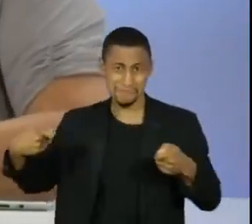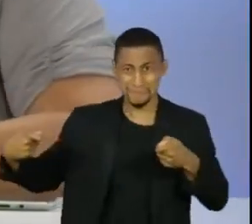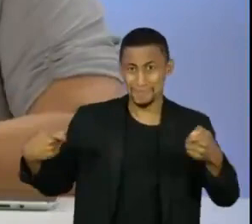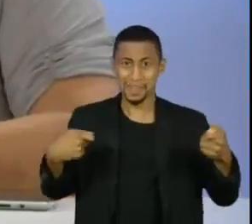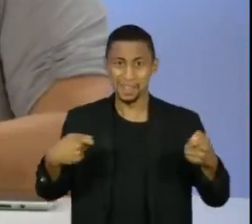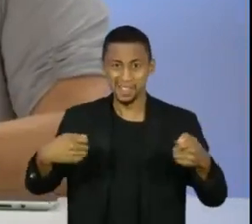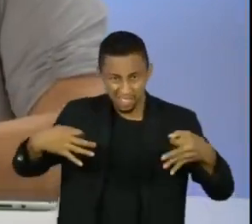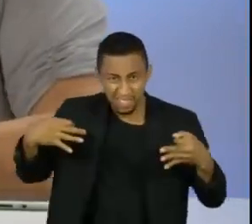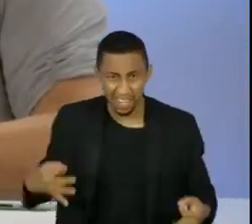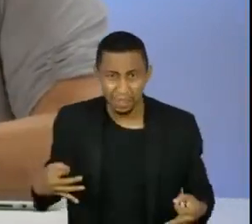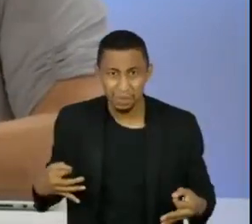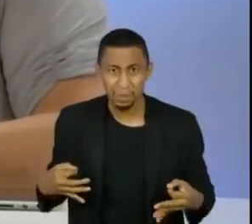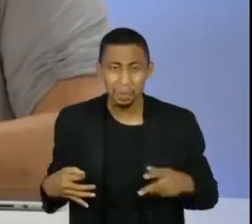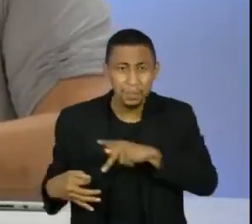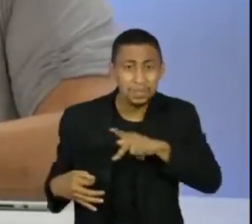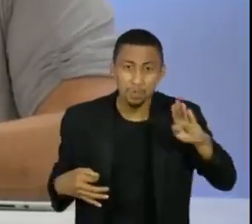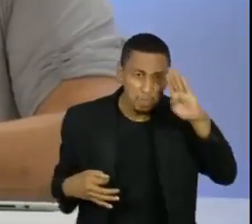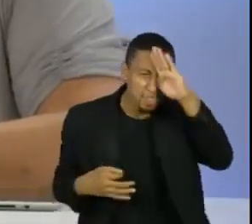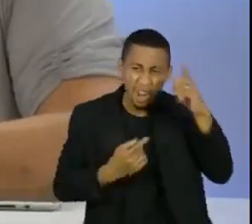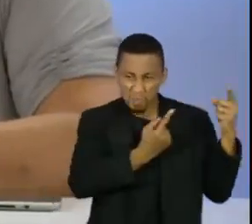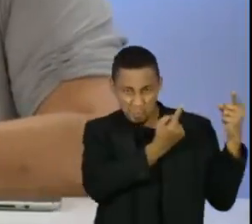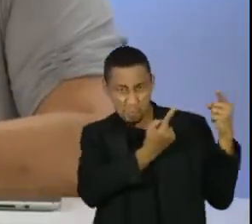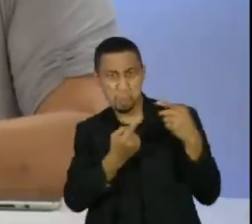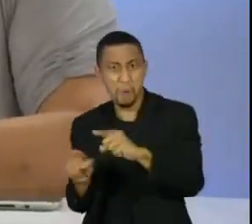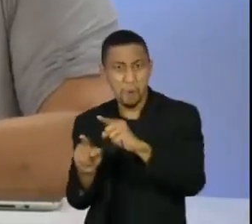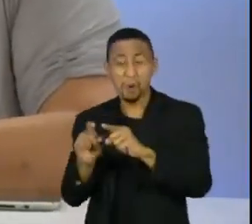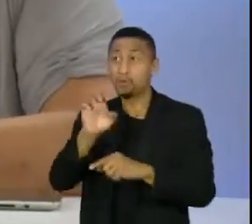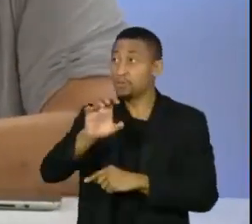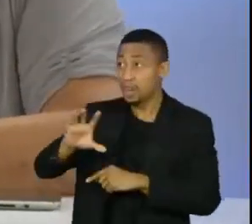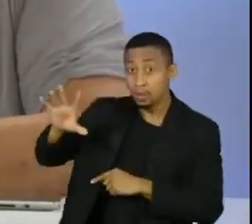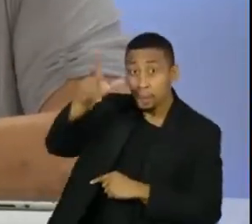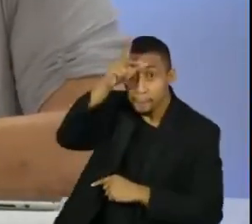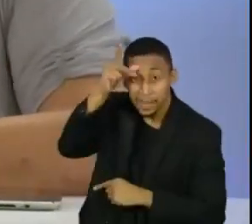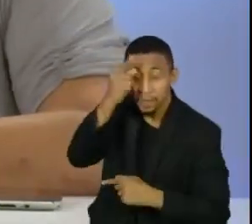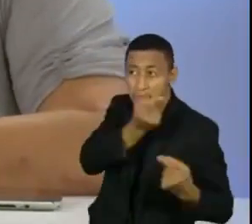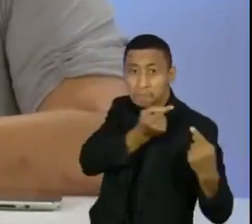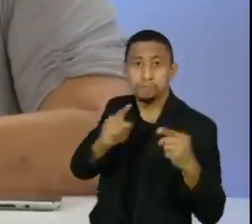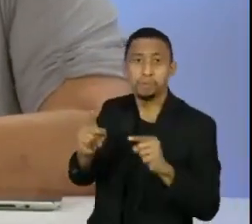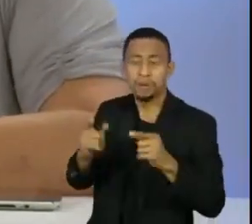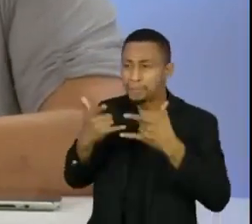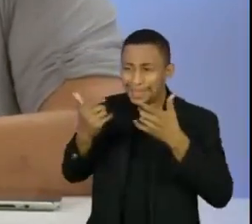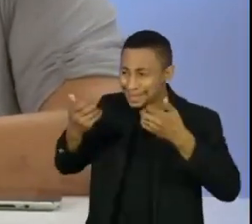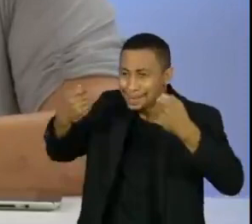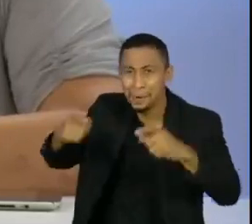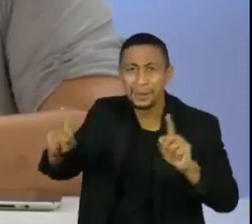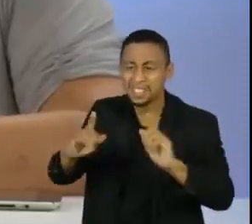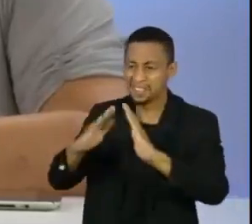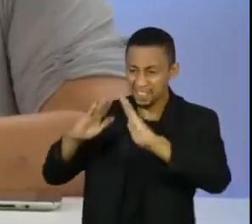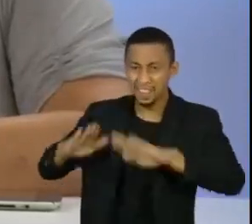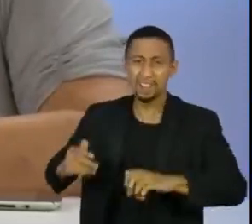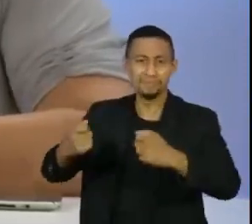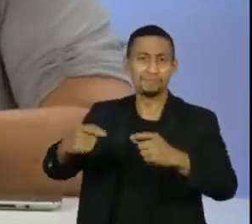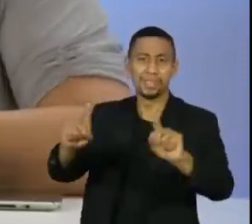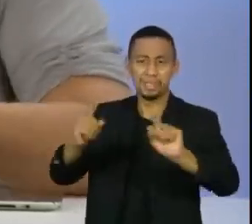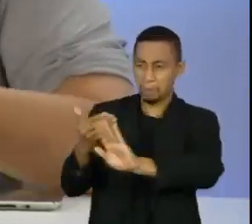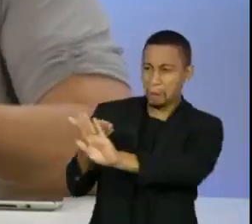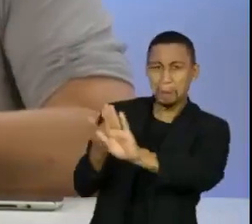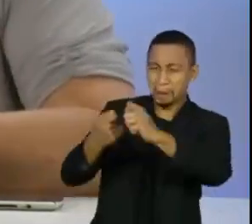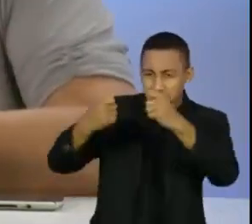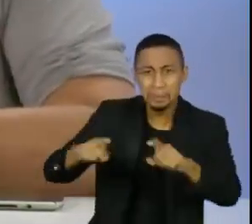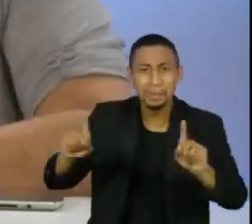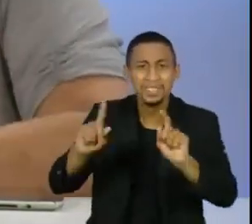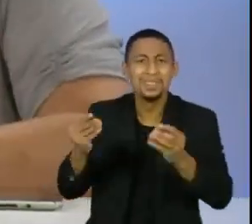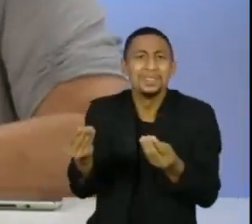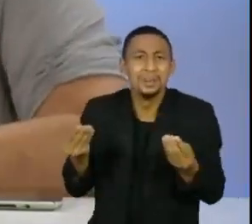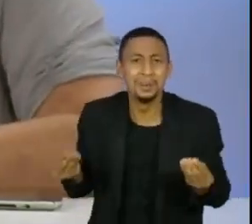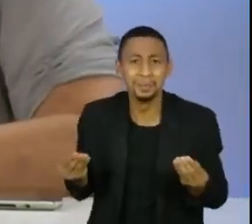presidente da República atacar os governadores e prefeitos da forma como o Jair Bolsonaro está atacando e ainda por cima, com